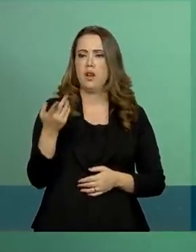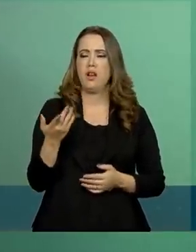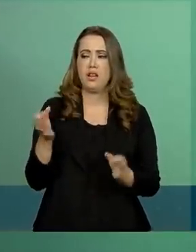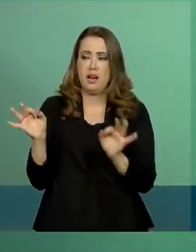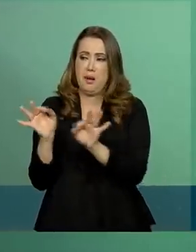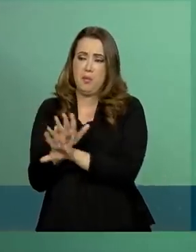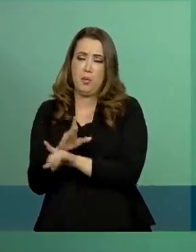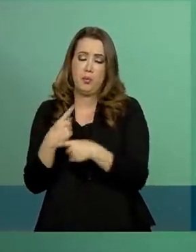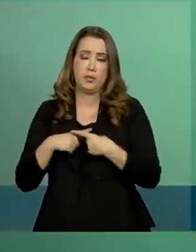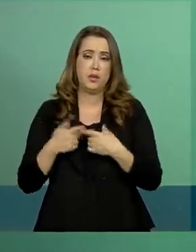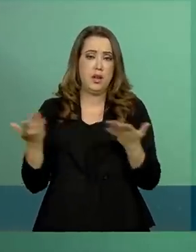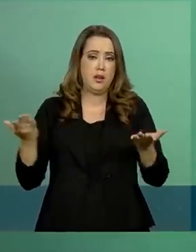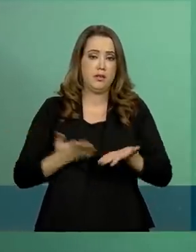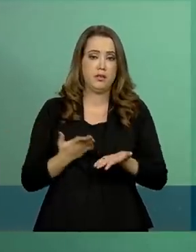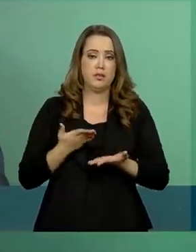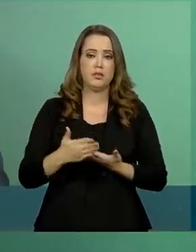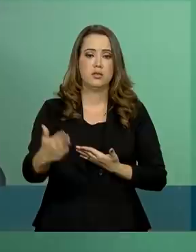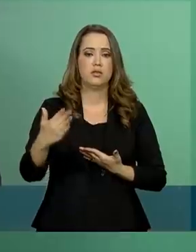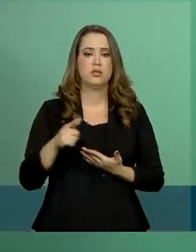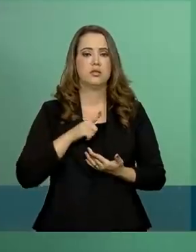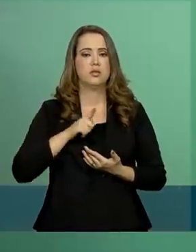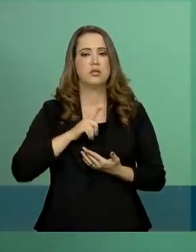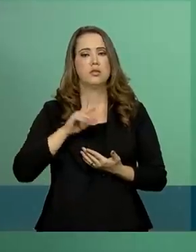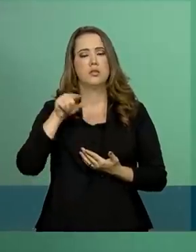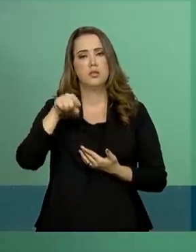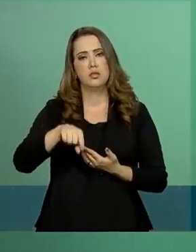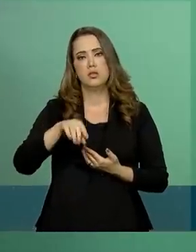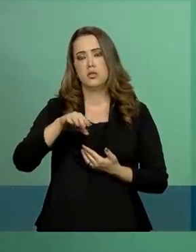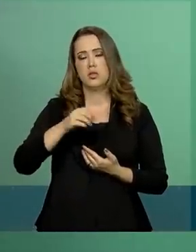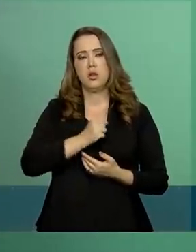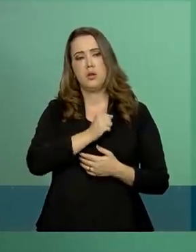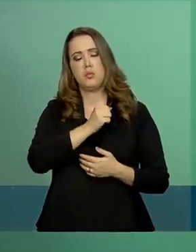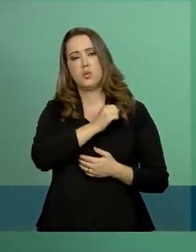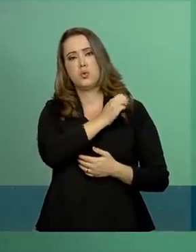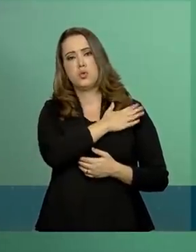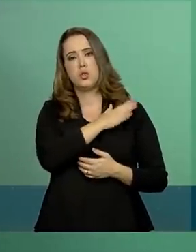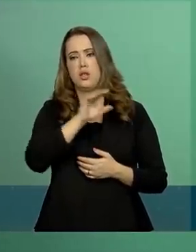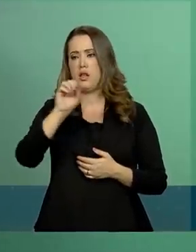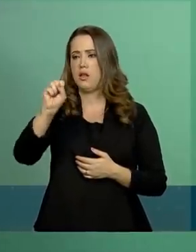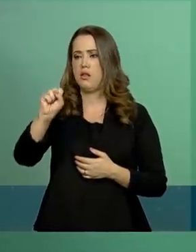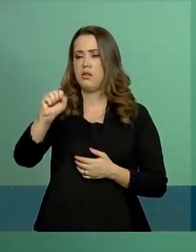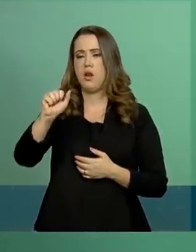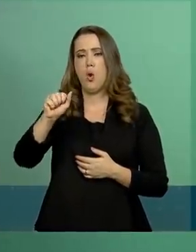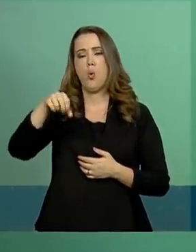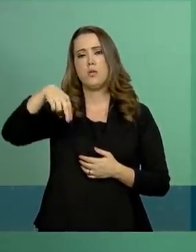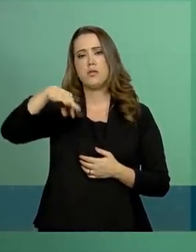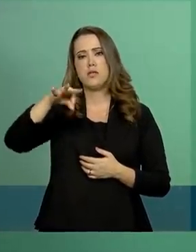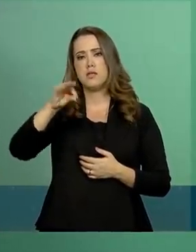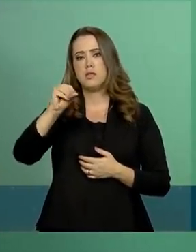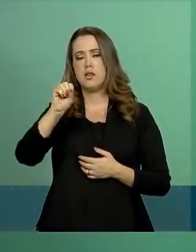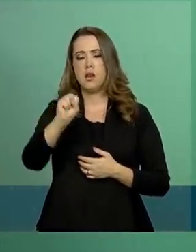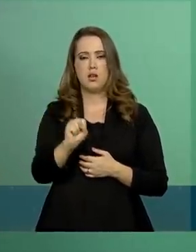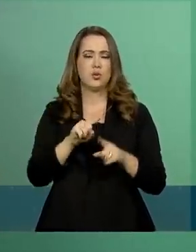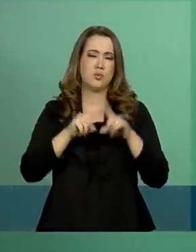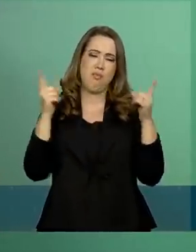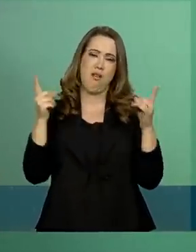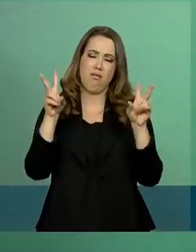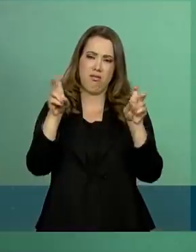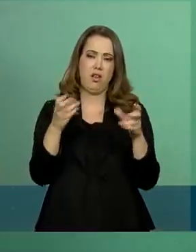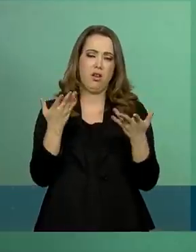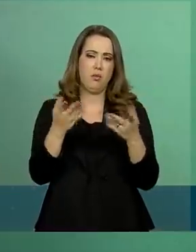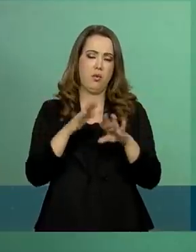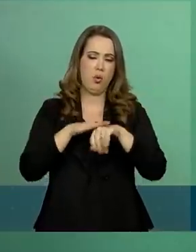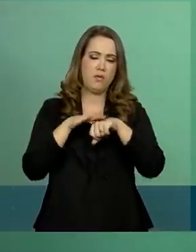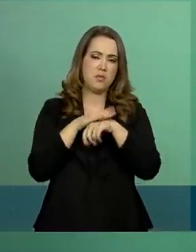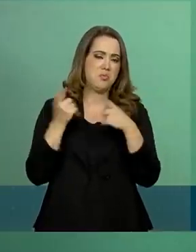virada, porque agora, neste momento, nós temos o general Santos Cruz a conversar com ele sobre esse tema. Agora, não é um tema que esteja a